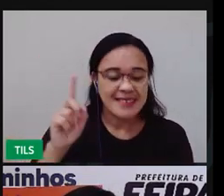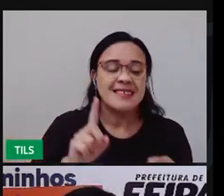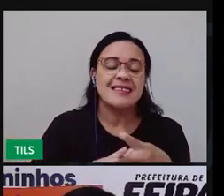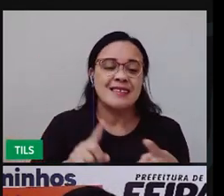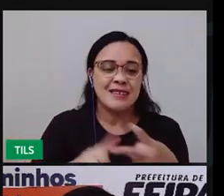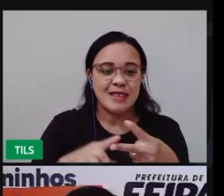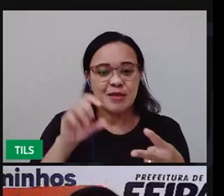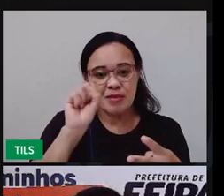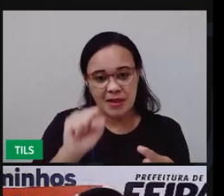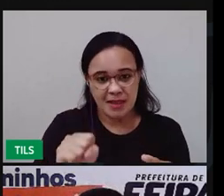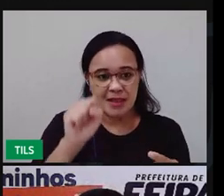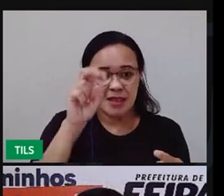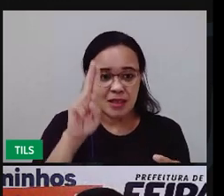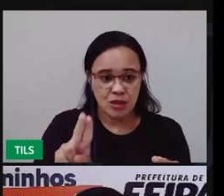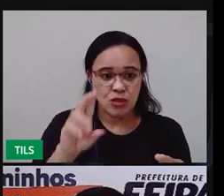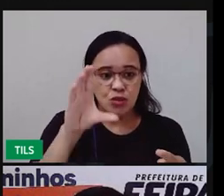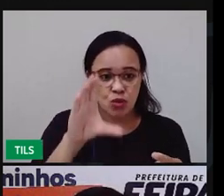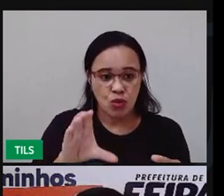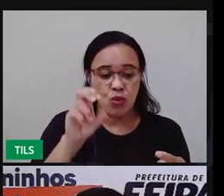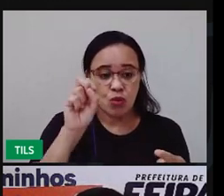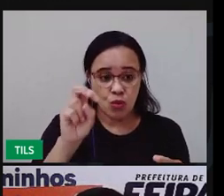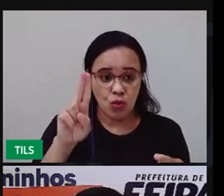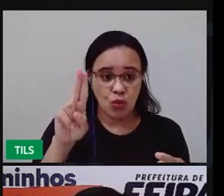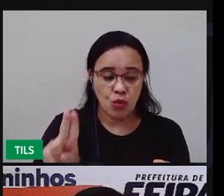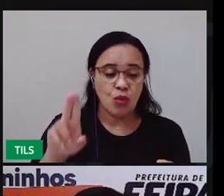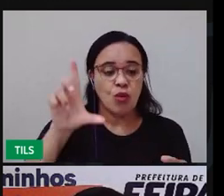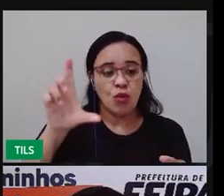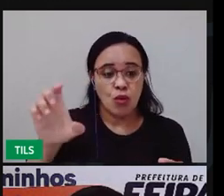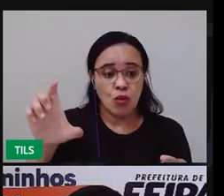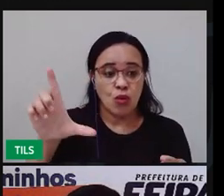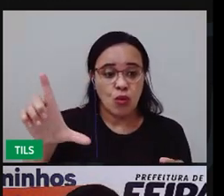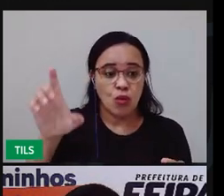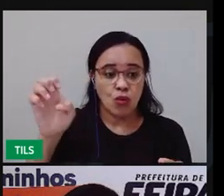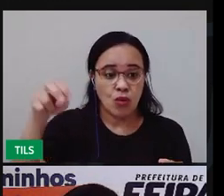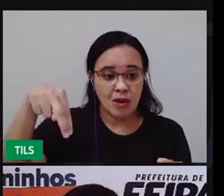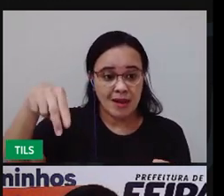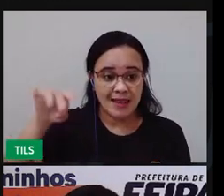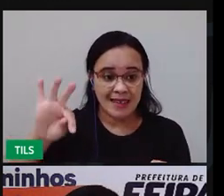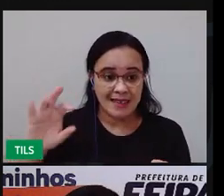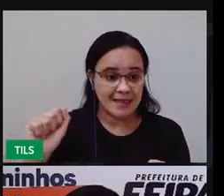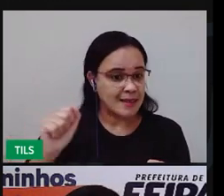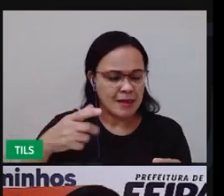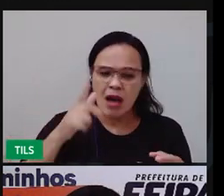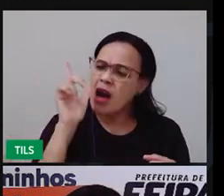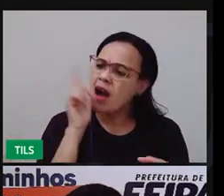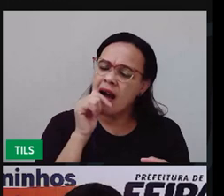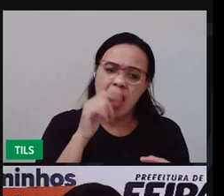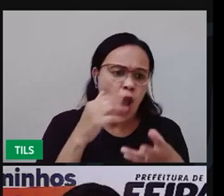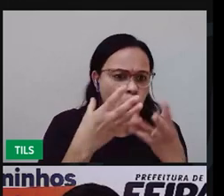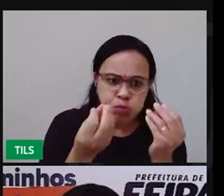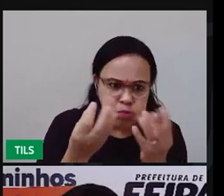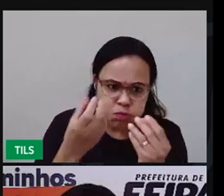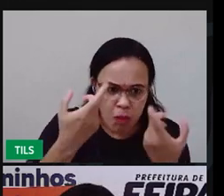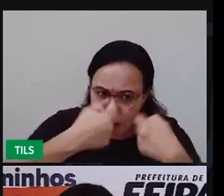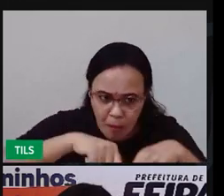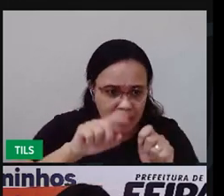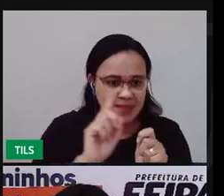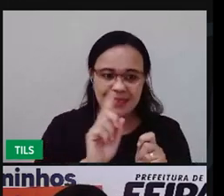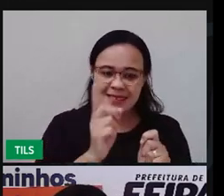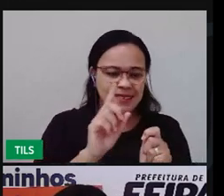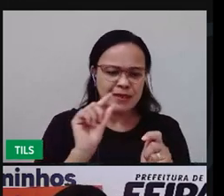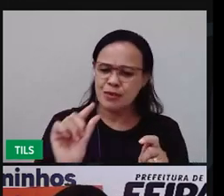plantas que elas não precisam de muita água para